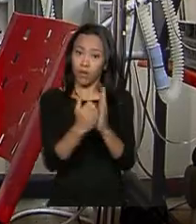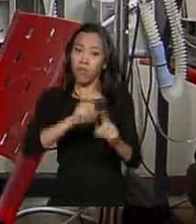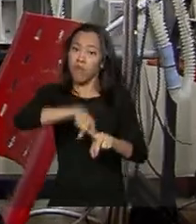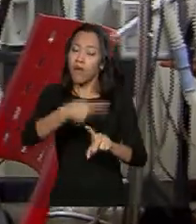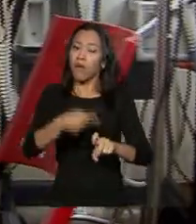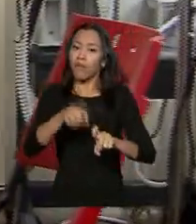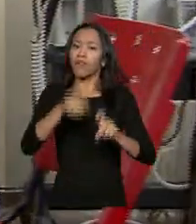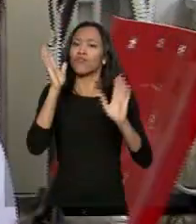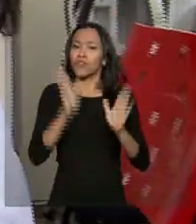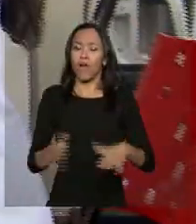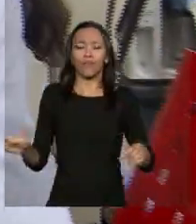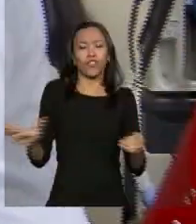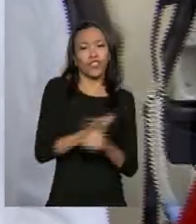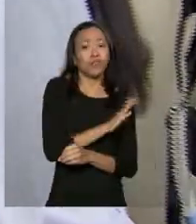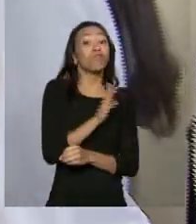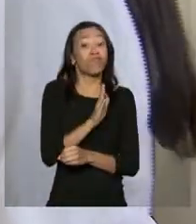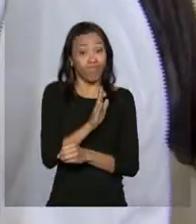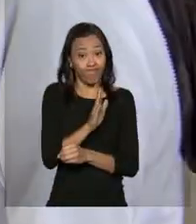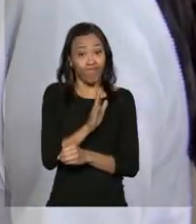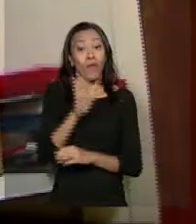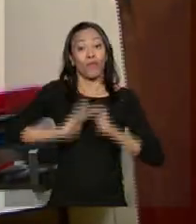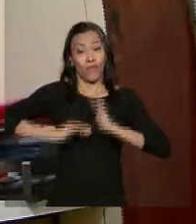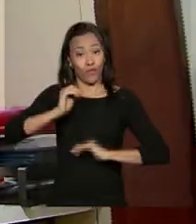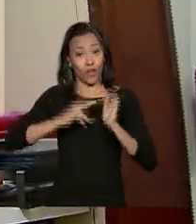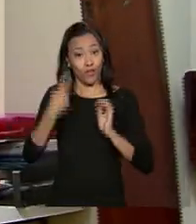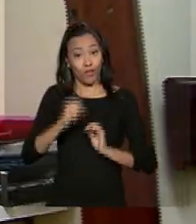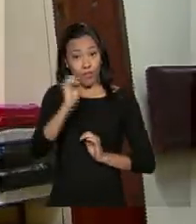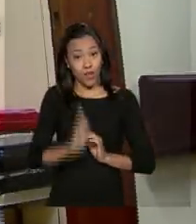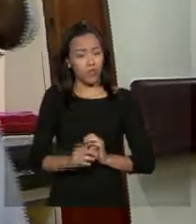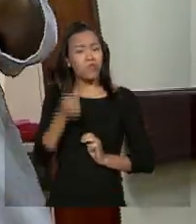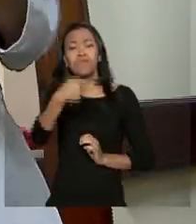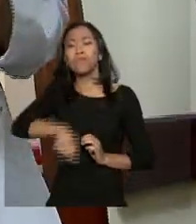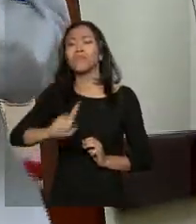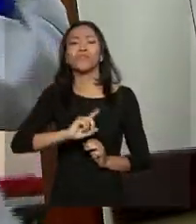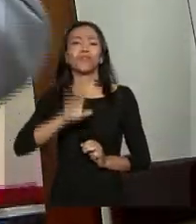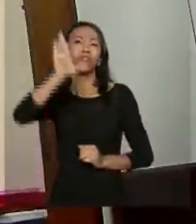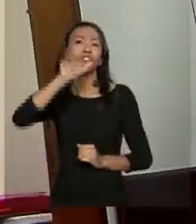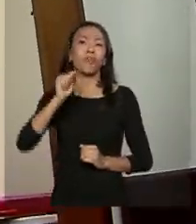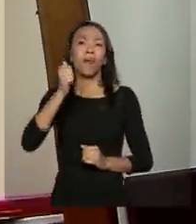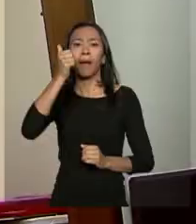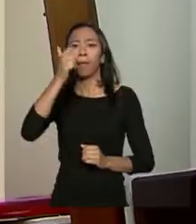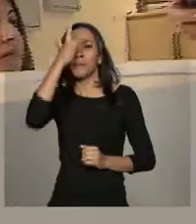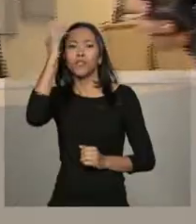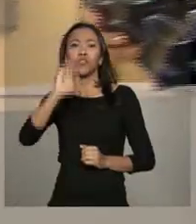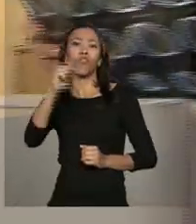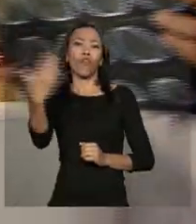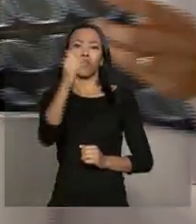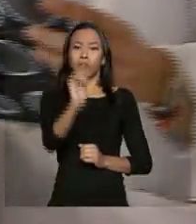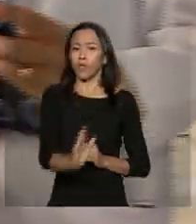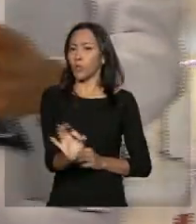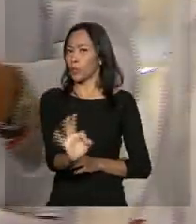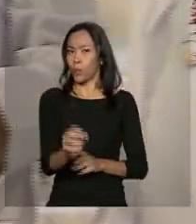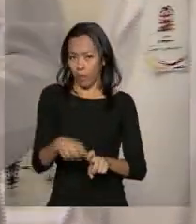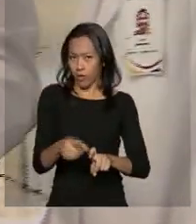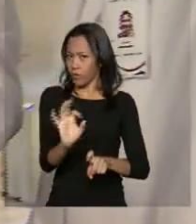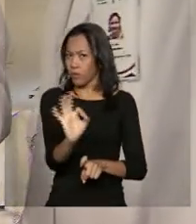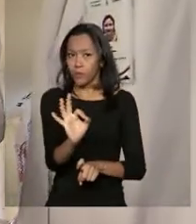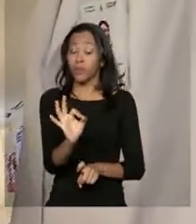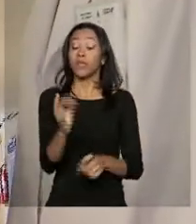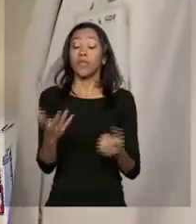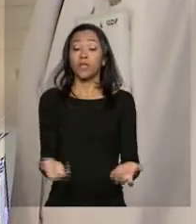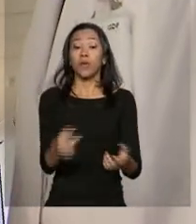foram preenchidas por profissionais brasileiros, sem necessidade de chamar estrangeiros. A maior parte das 4